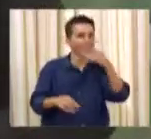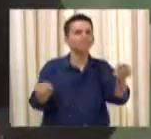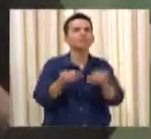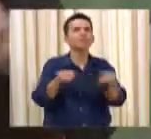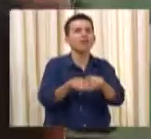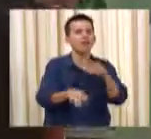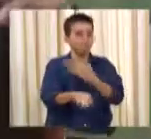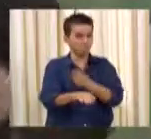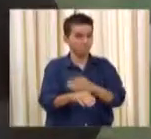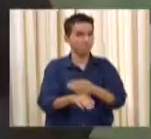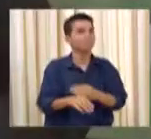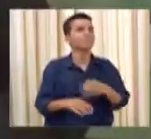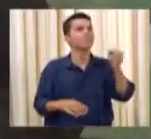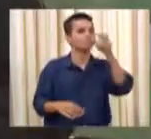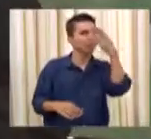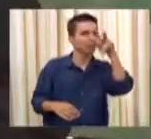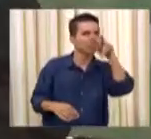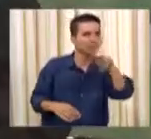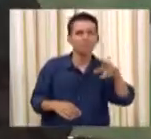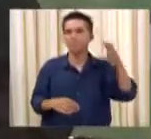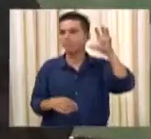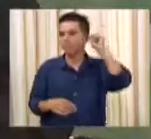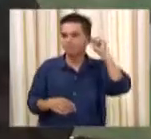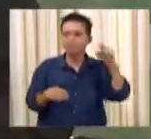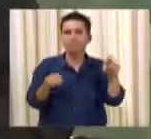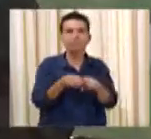vai reaprender a ouvir aqueles sons.